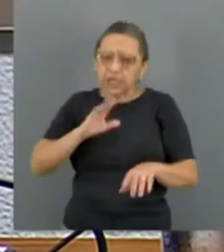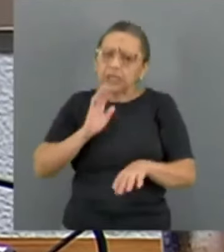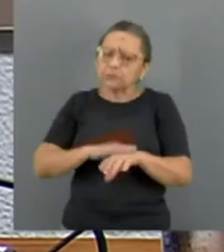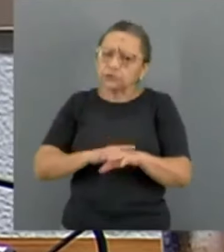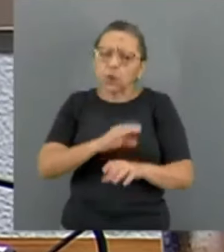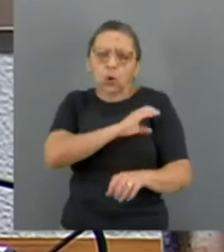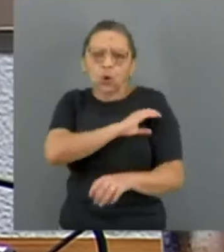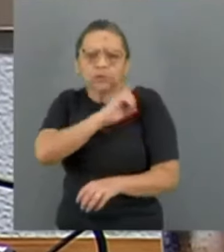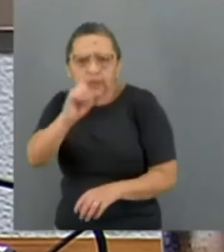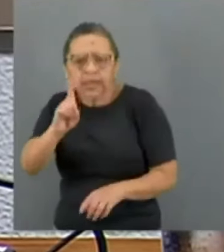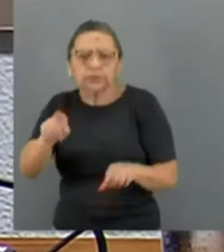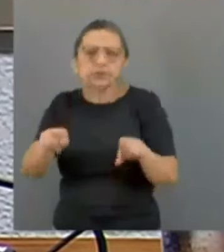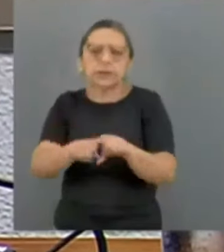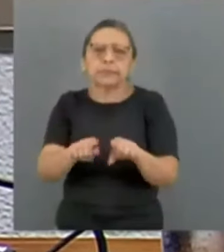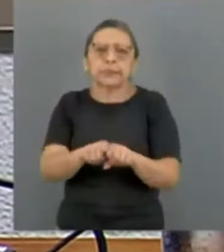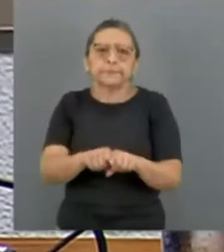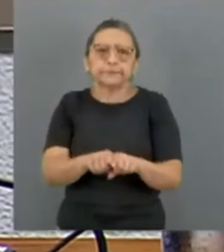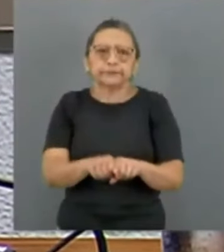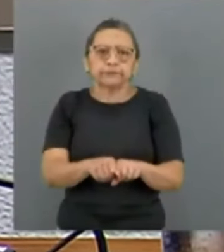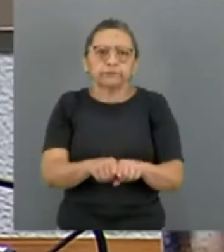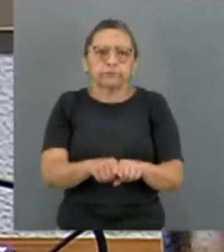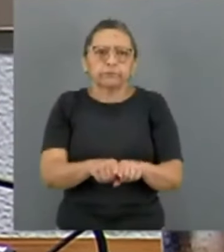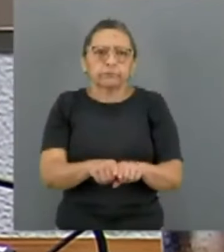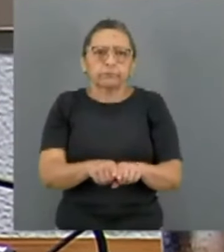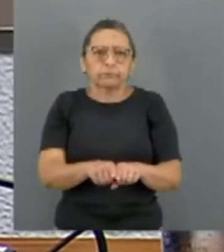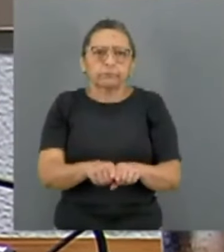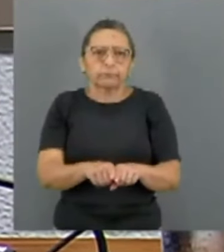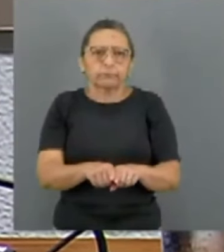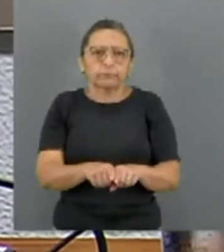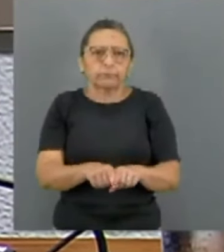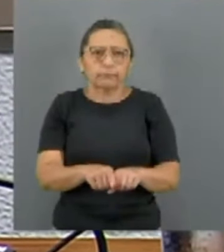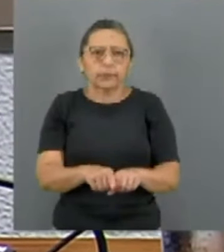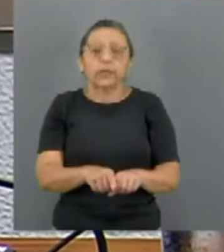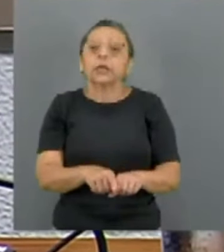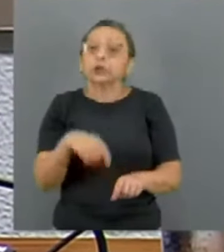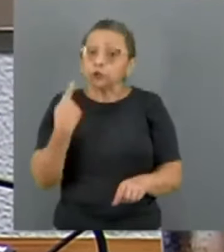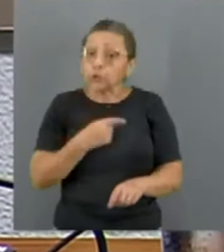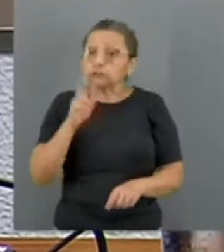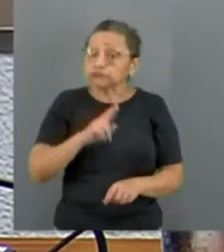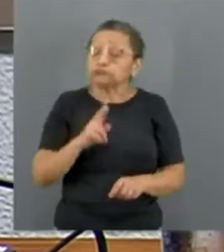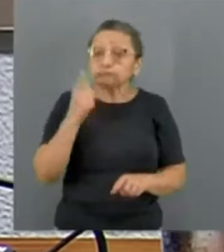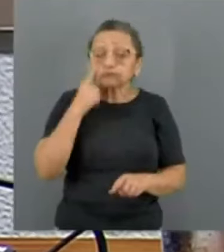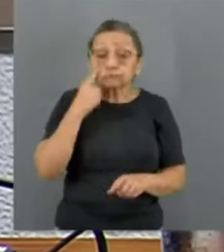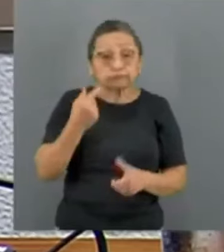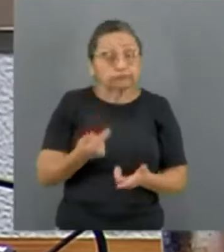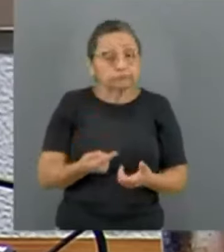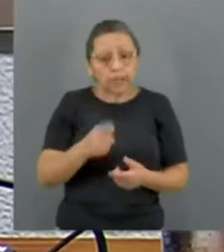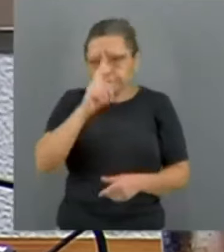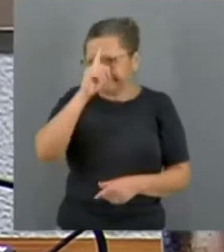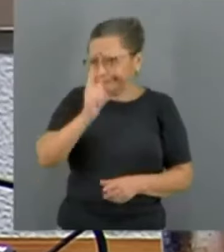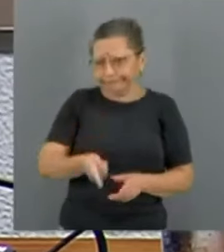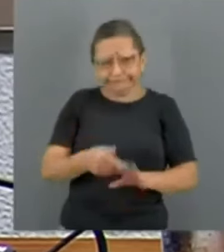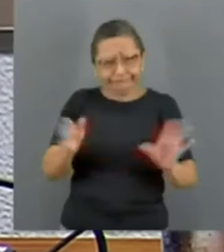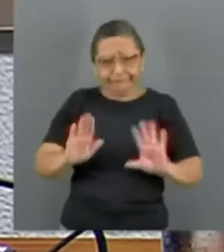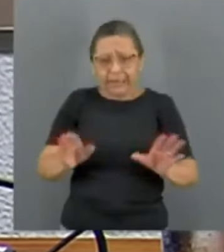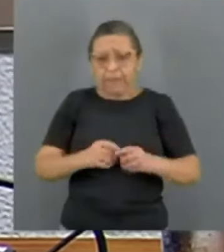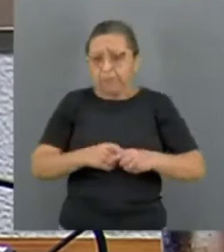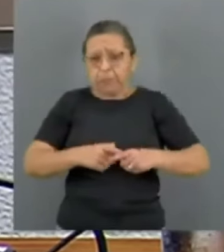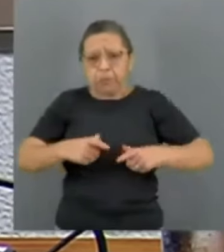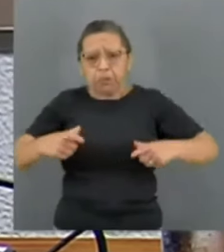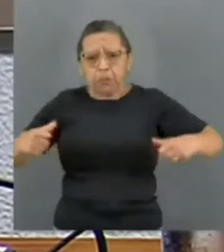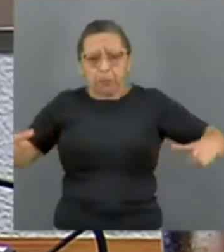condenado a expansão dos assentamentos